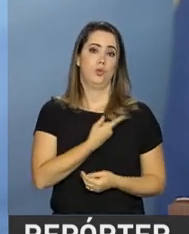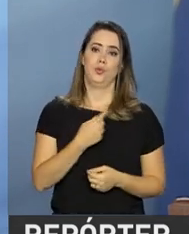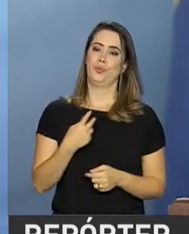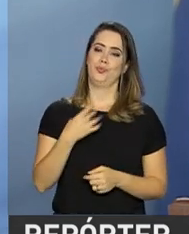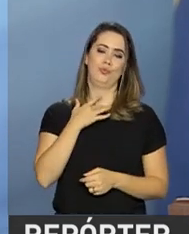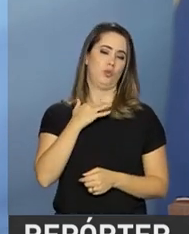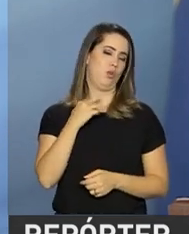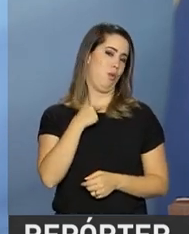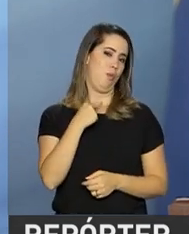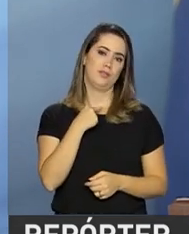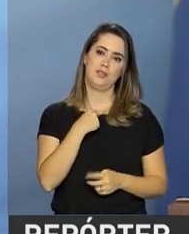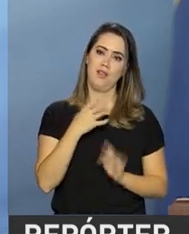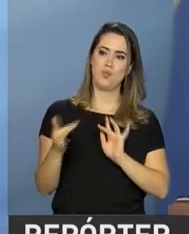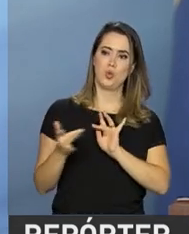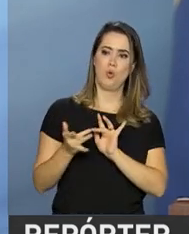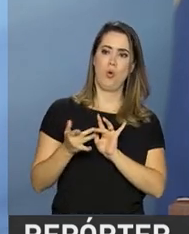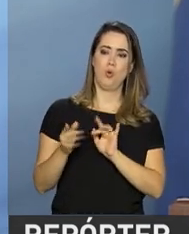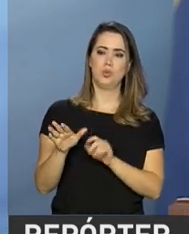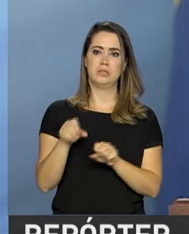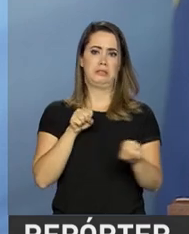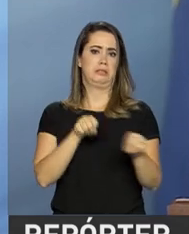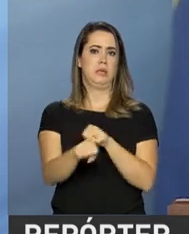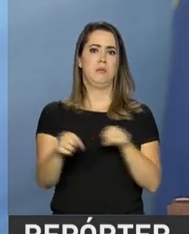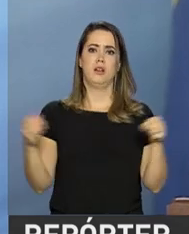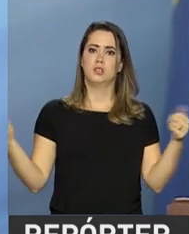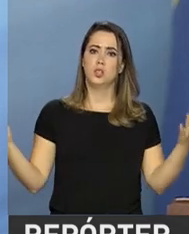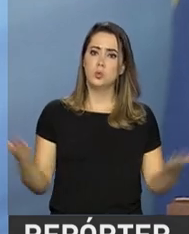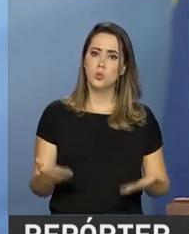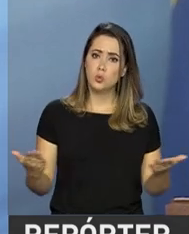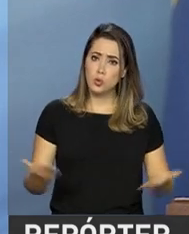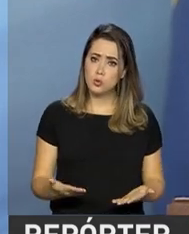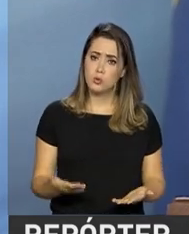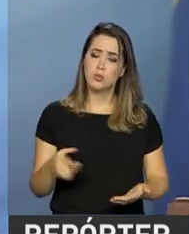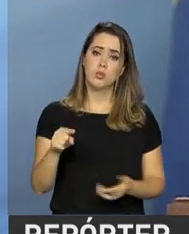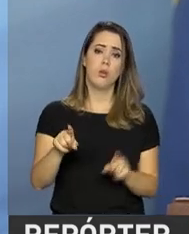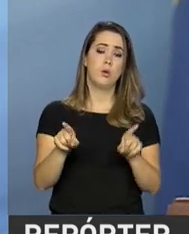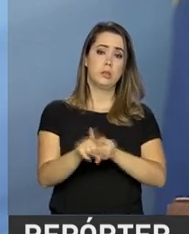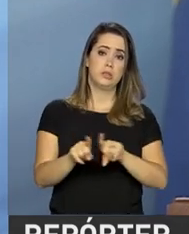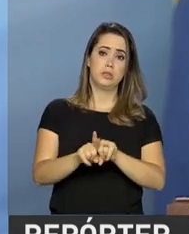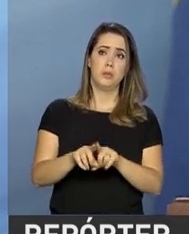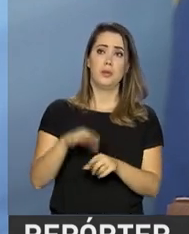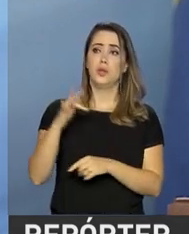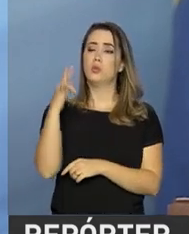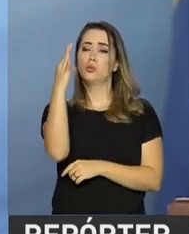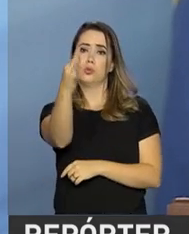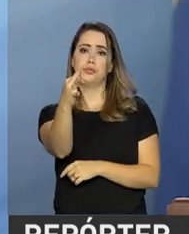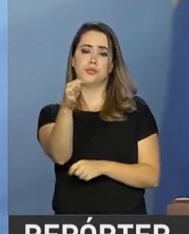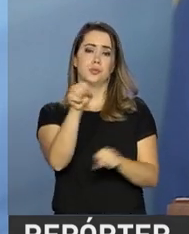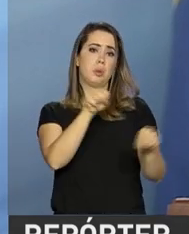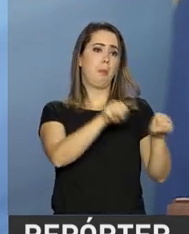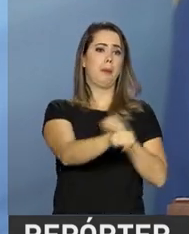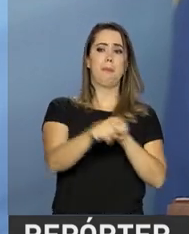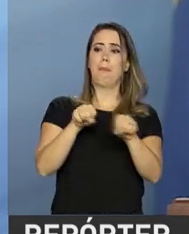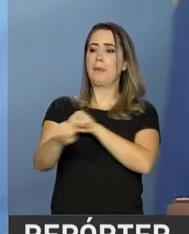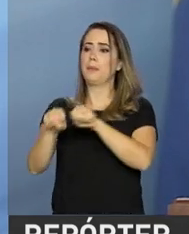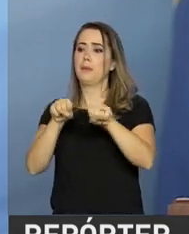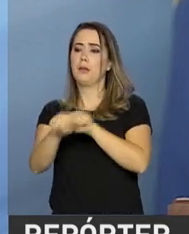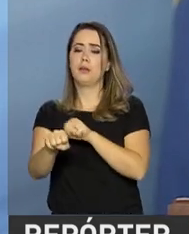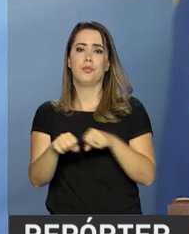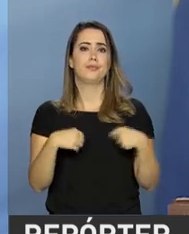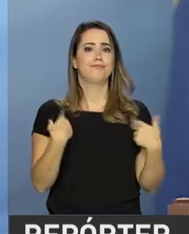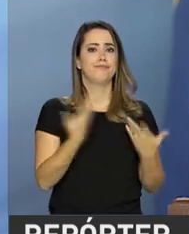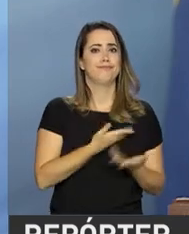vamos aceitar que matem nosso presente nem continuem a assassinar